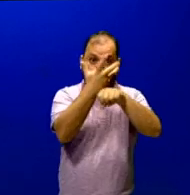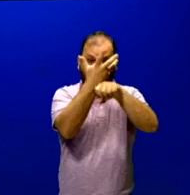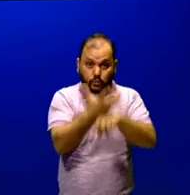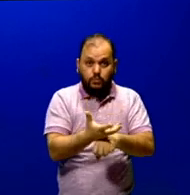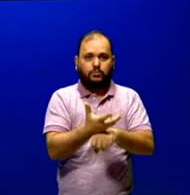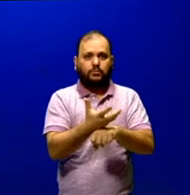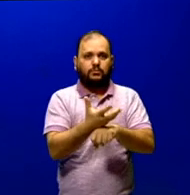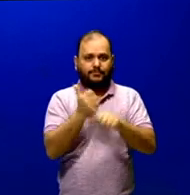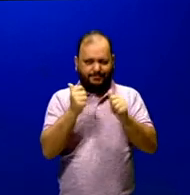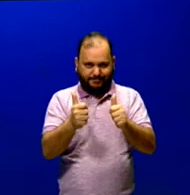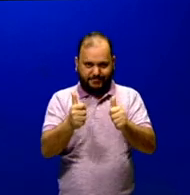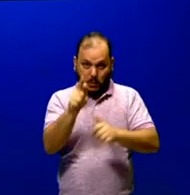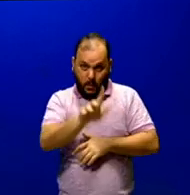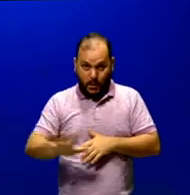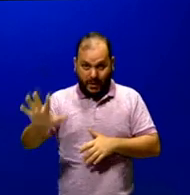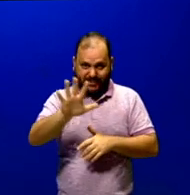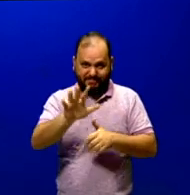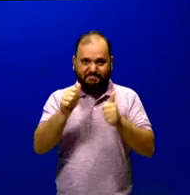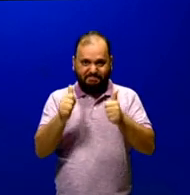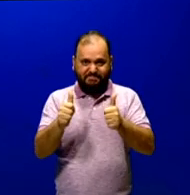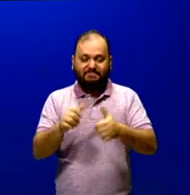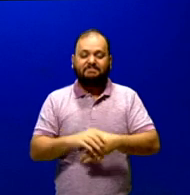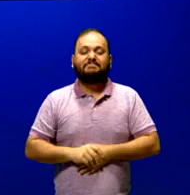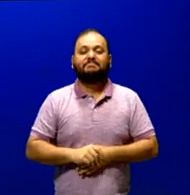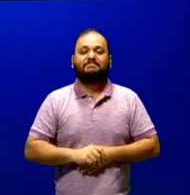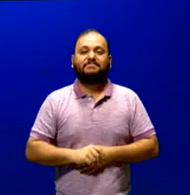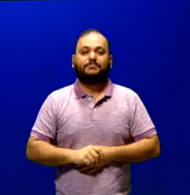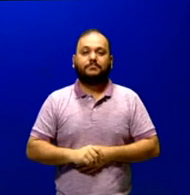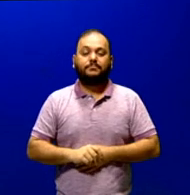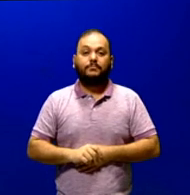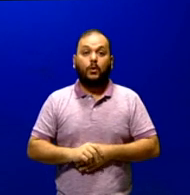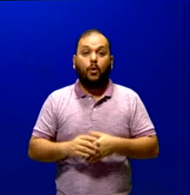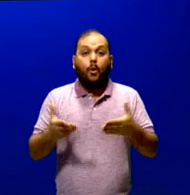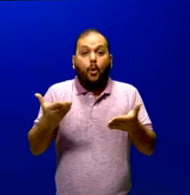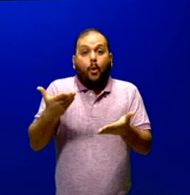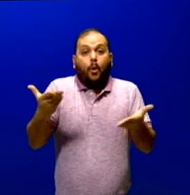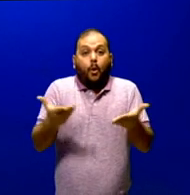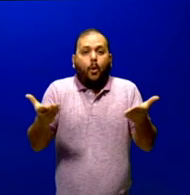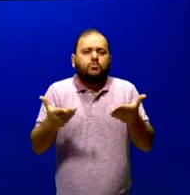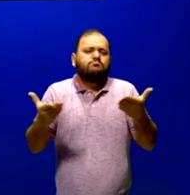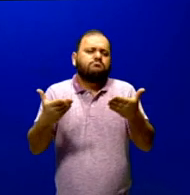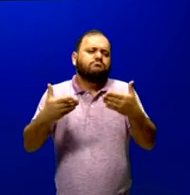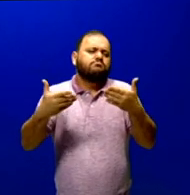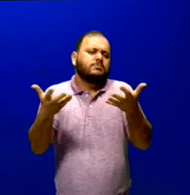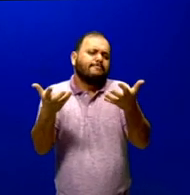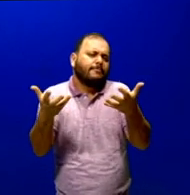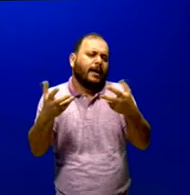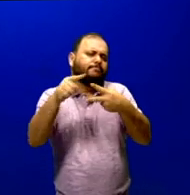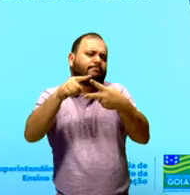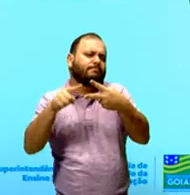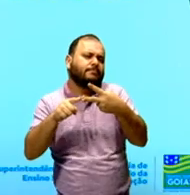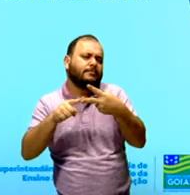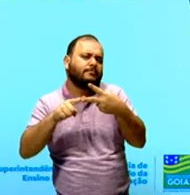Goiás. Vamos lá, vamos comigo? Então, ok, para a nossa aula de hoje temos duas expectativas de